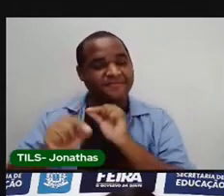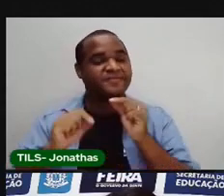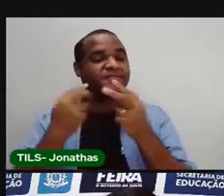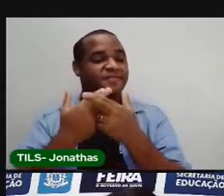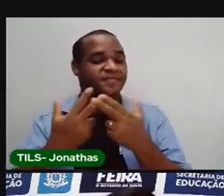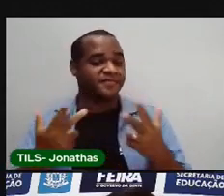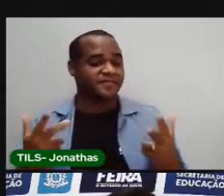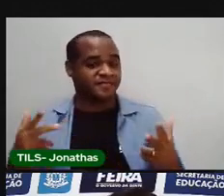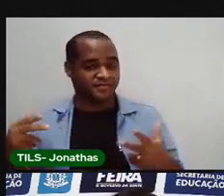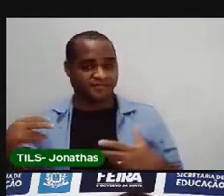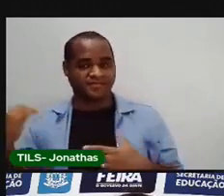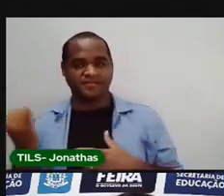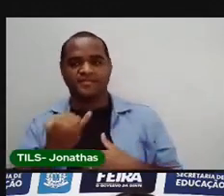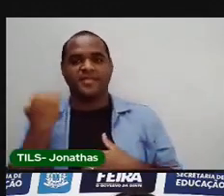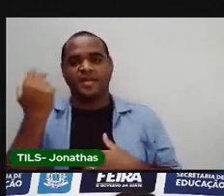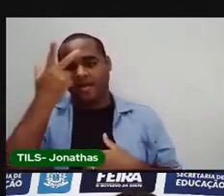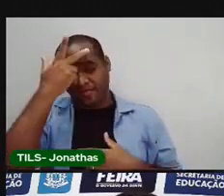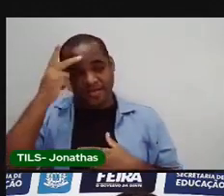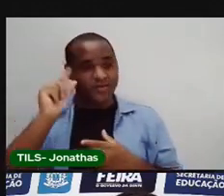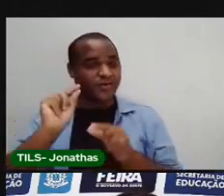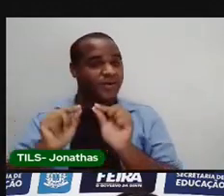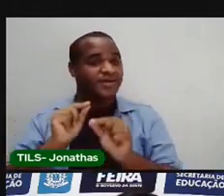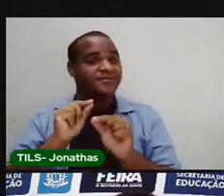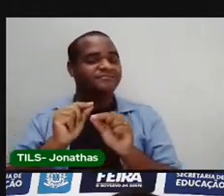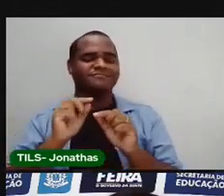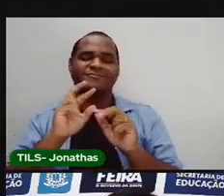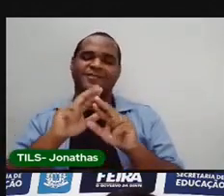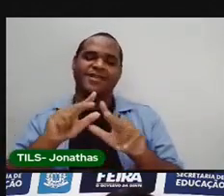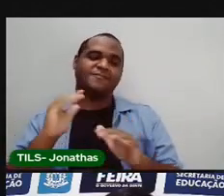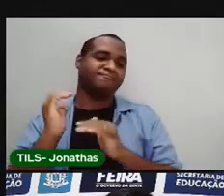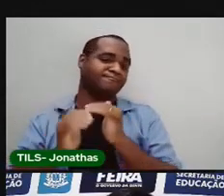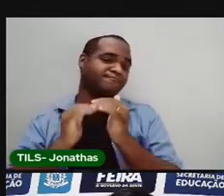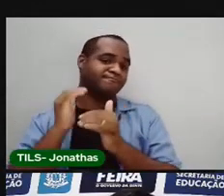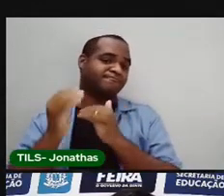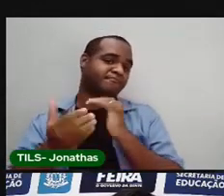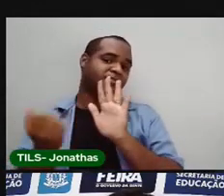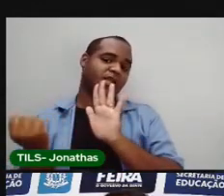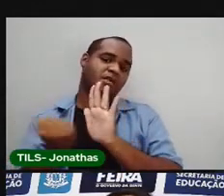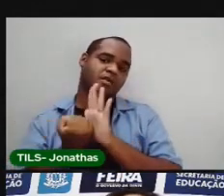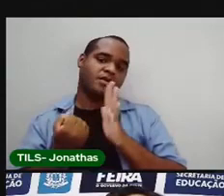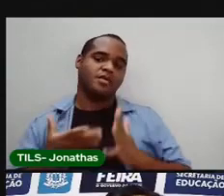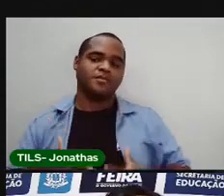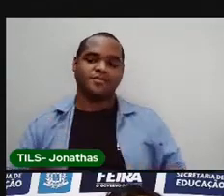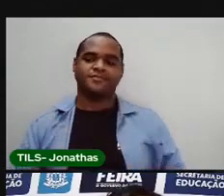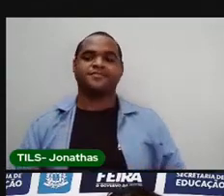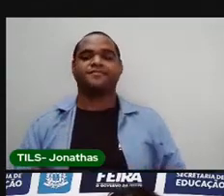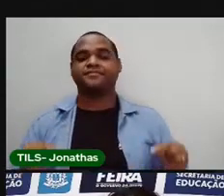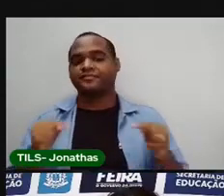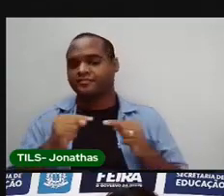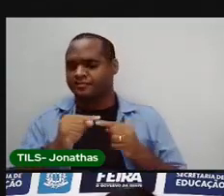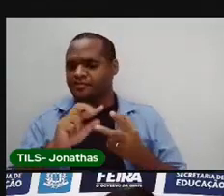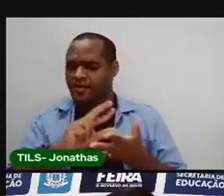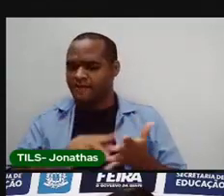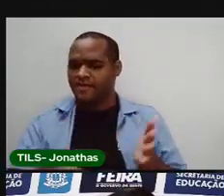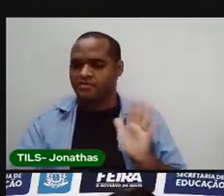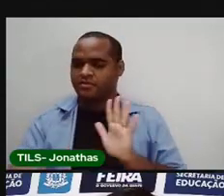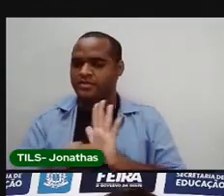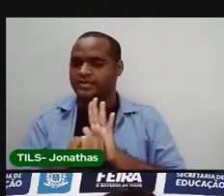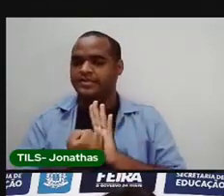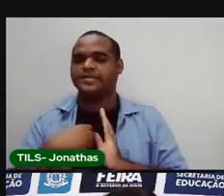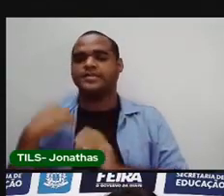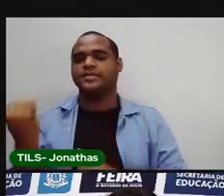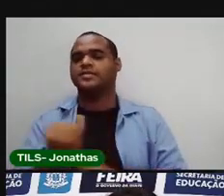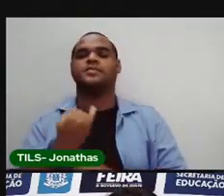A linha do tempo. Qualquer pessoa pode construir. Mas a certidão de nascimento é um documento oficial.